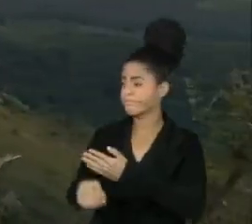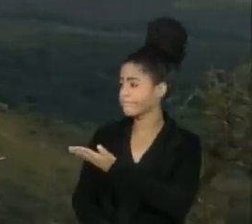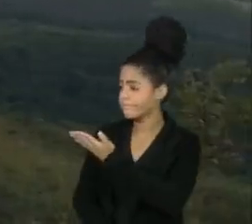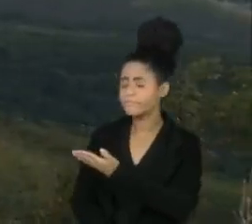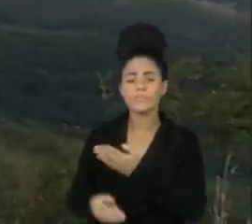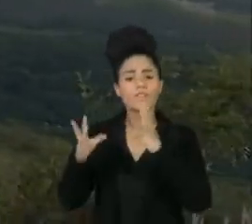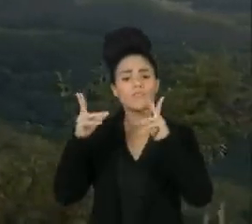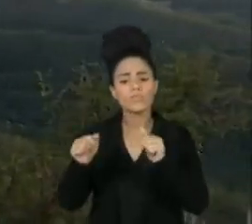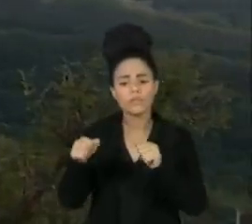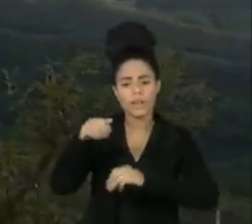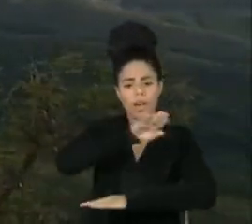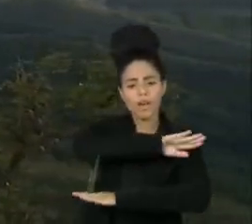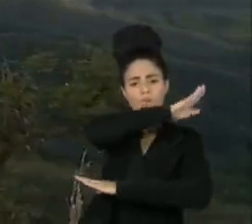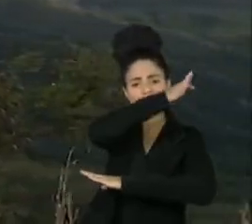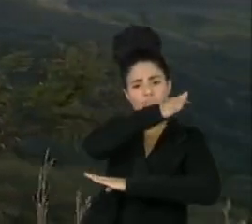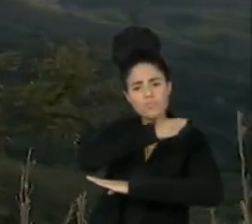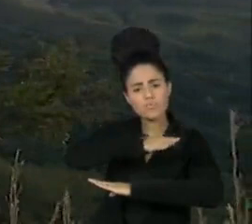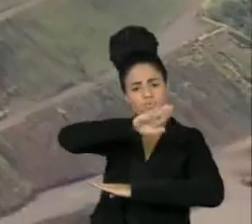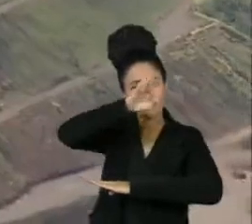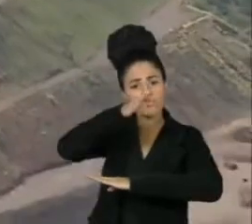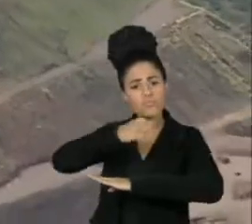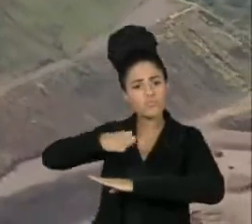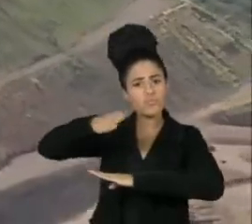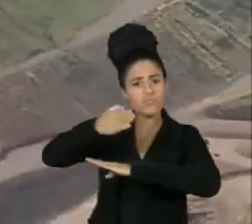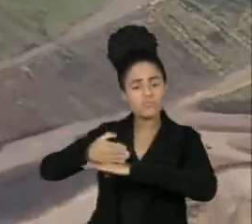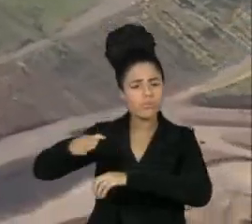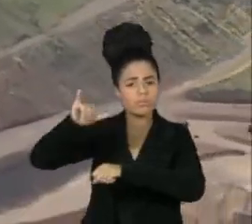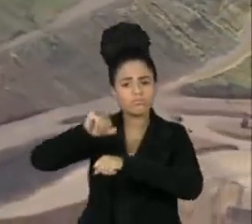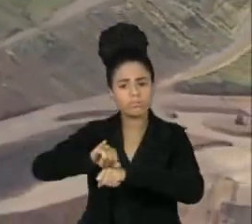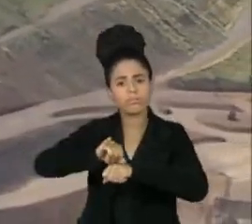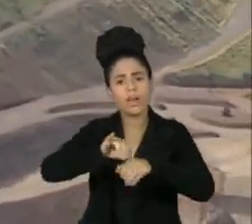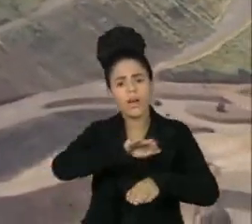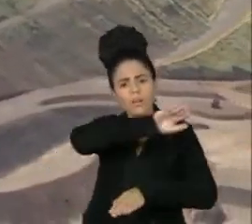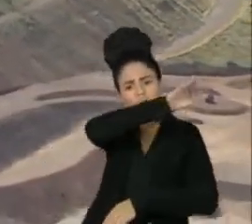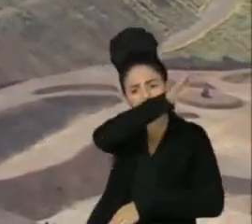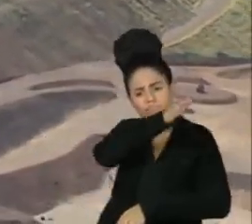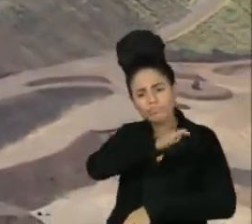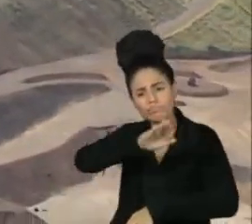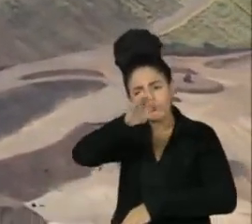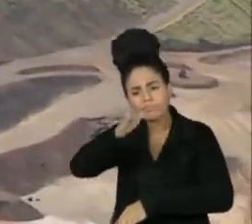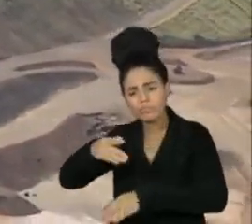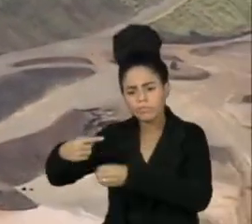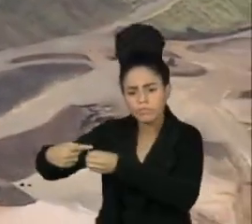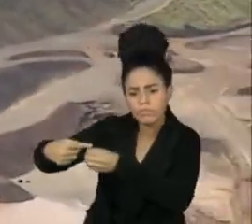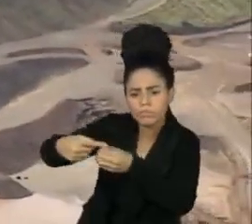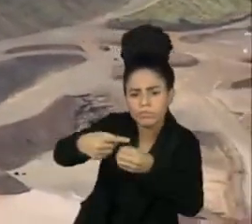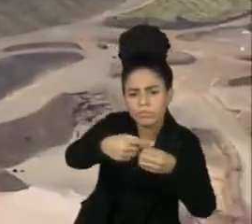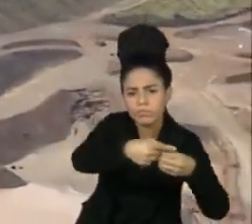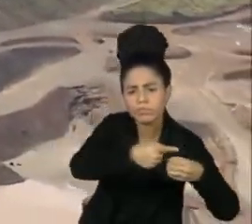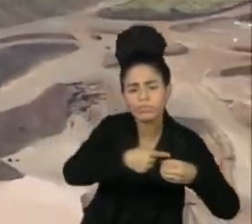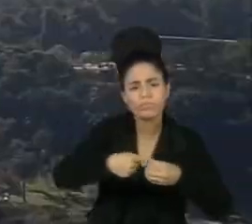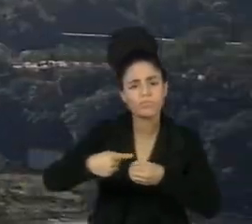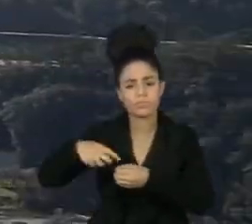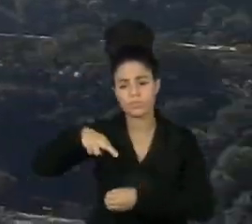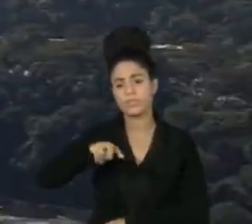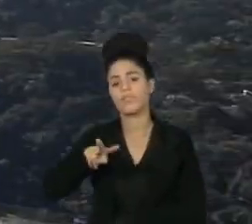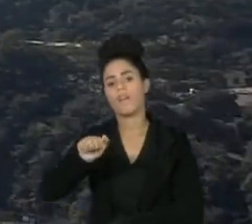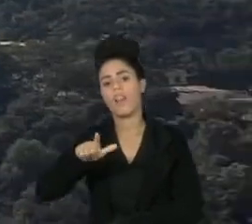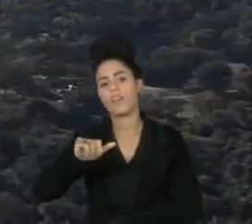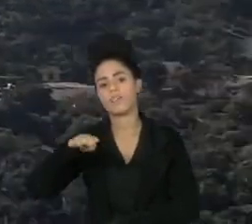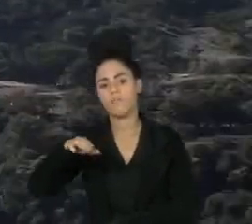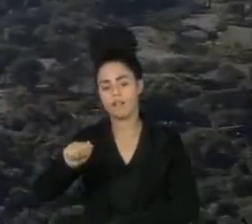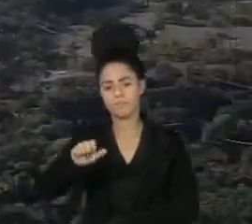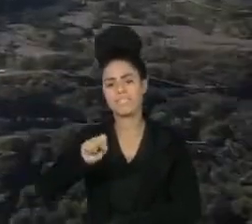Curral fica no limite sul da capital. E também alcança os municípios de Nova Lima e Sabará. O